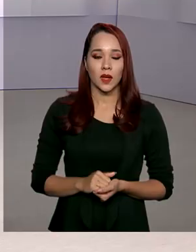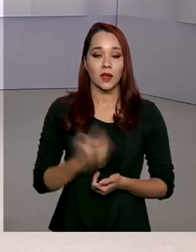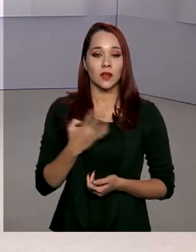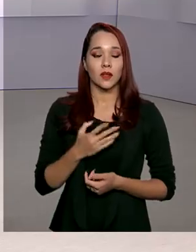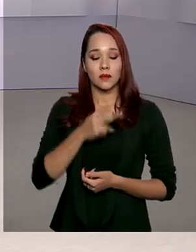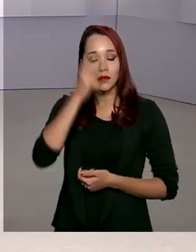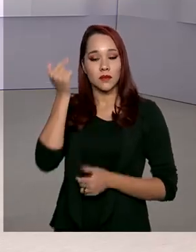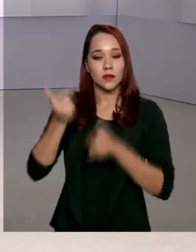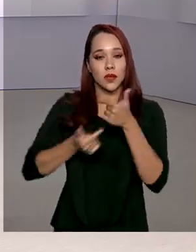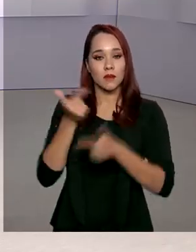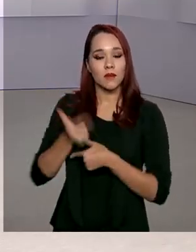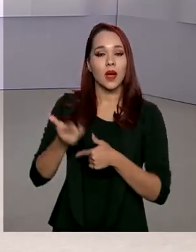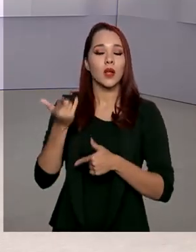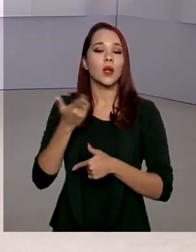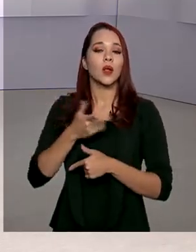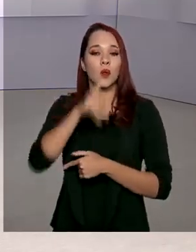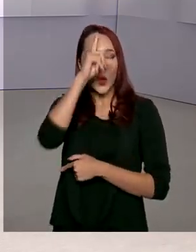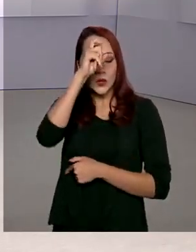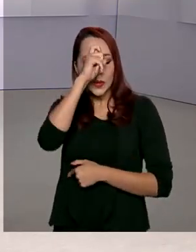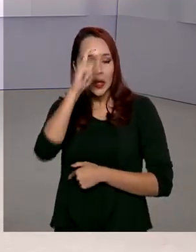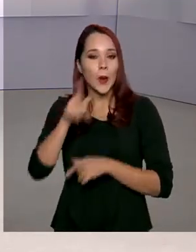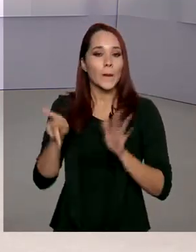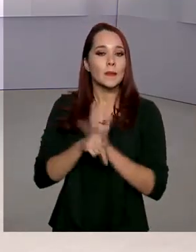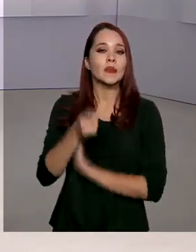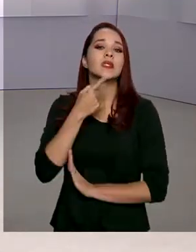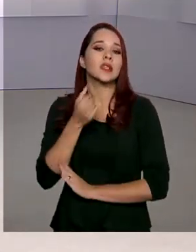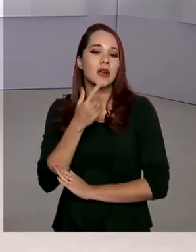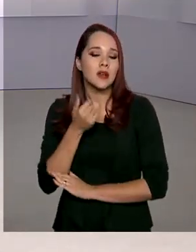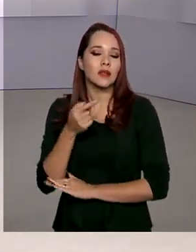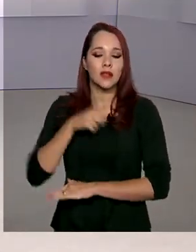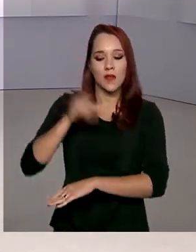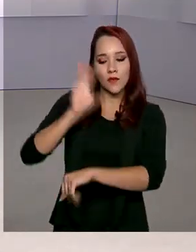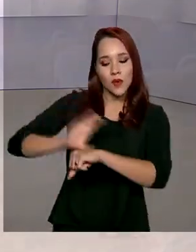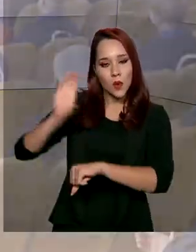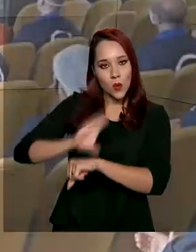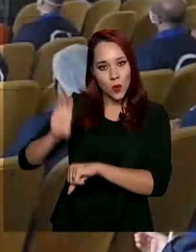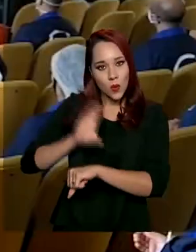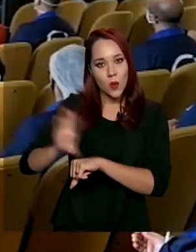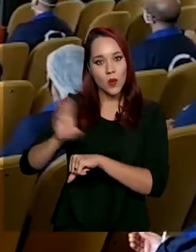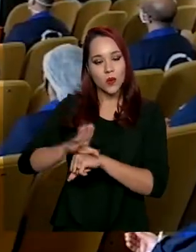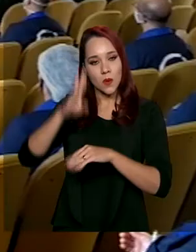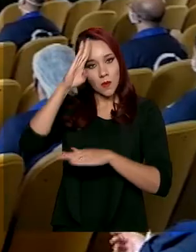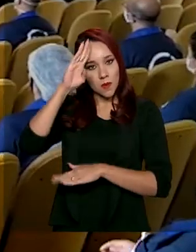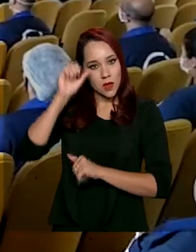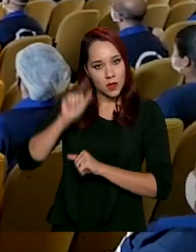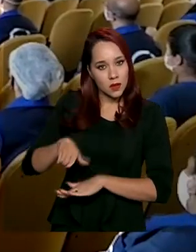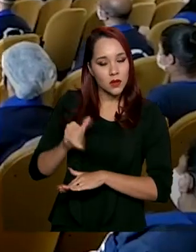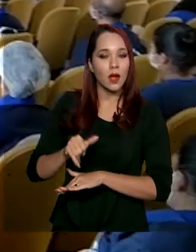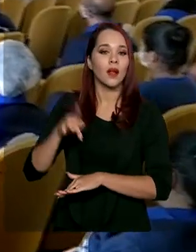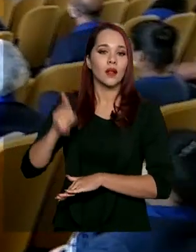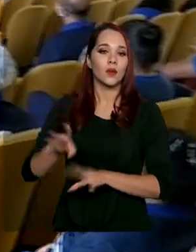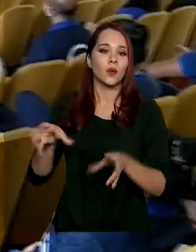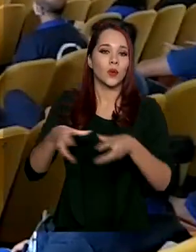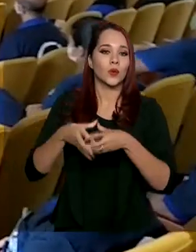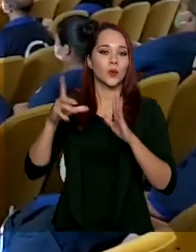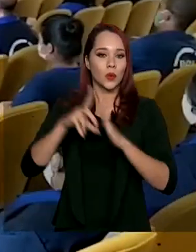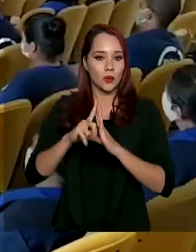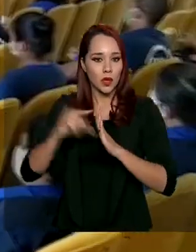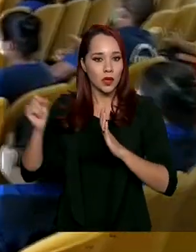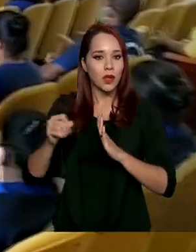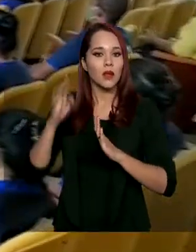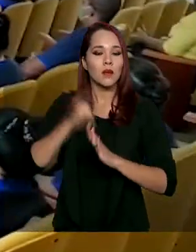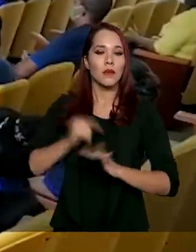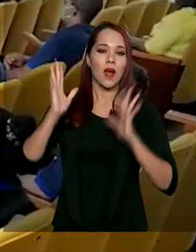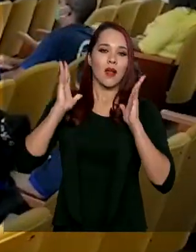Funcionários do Hemocentro de Brasília passaram hoje por uma capacitação de militares do Comando Conjunto Planalto para